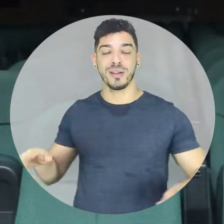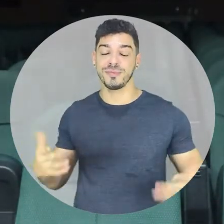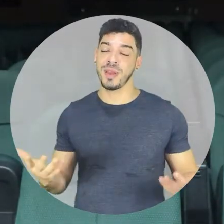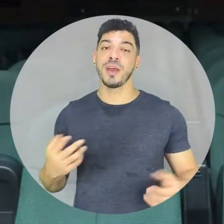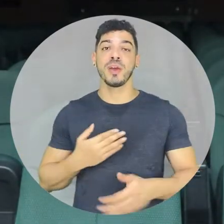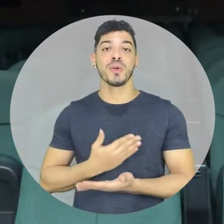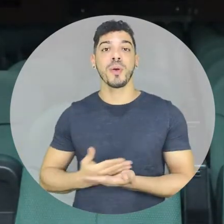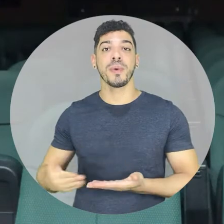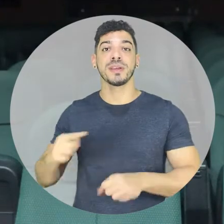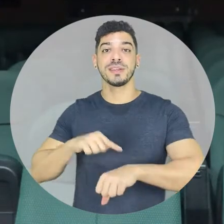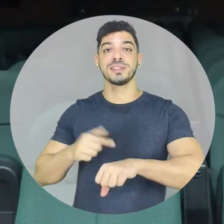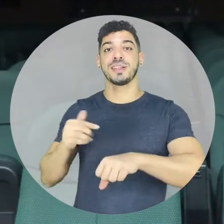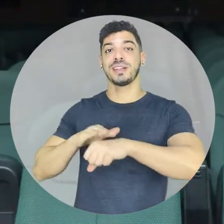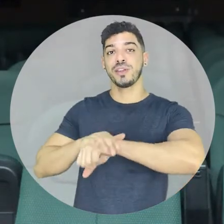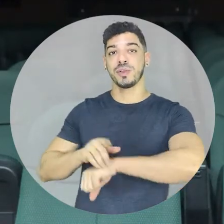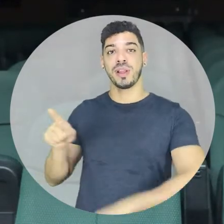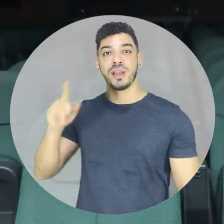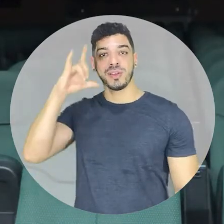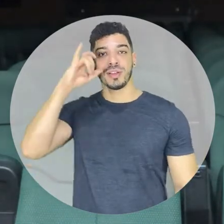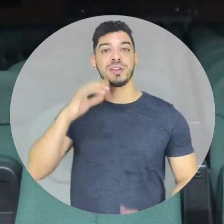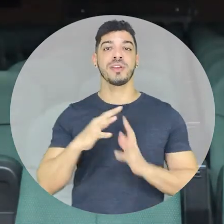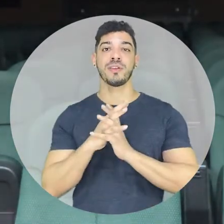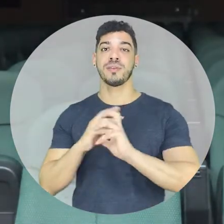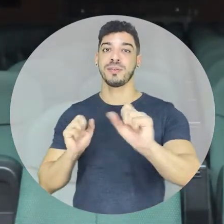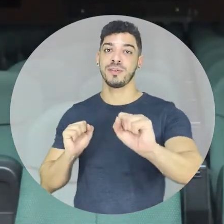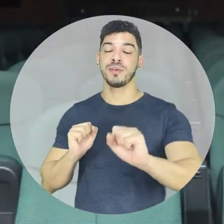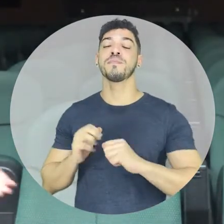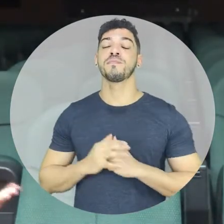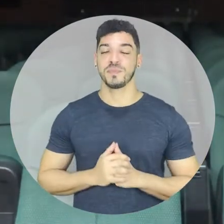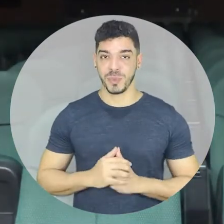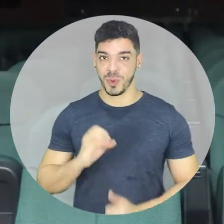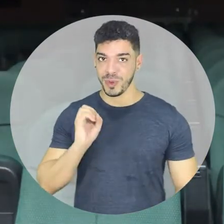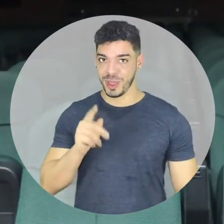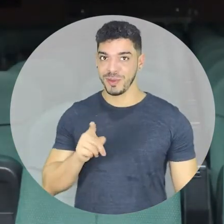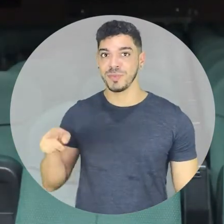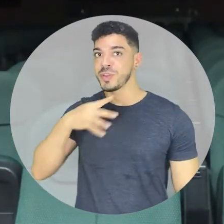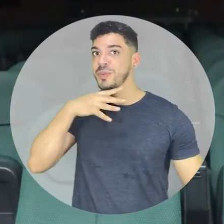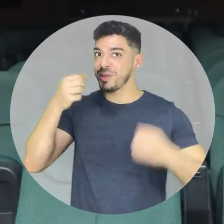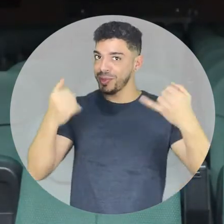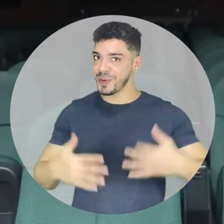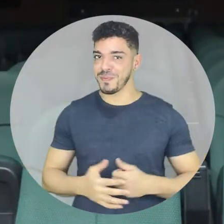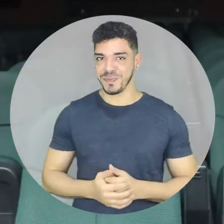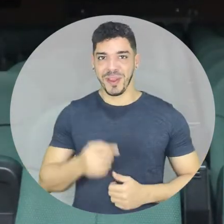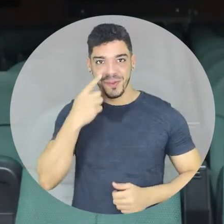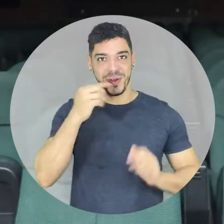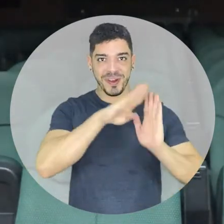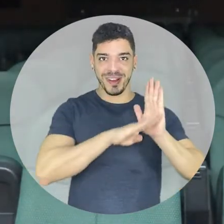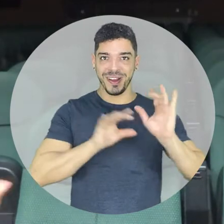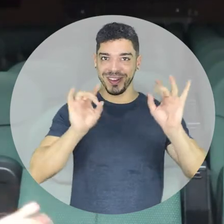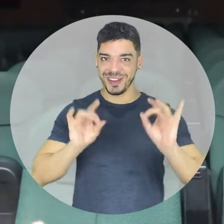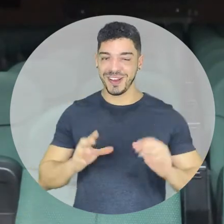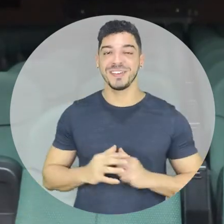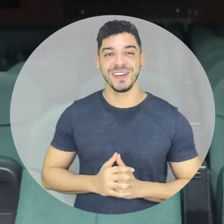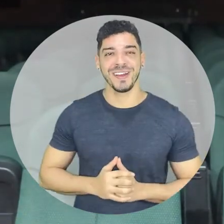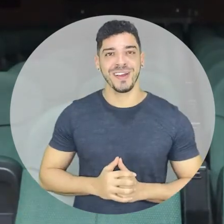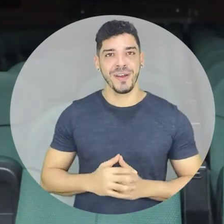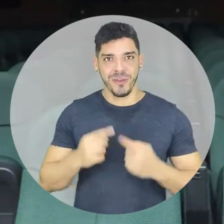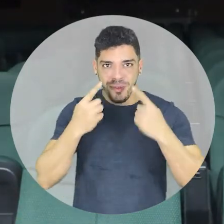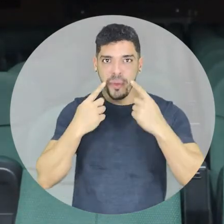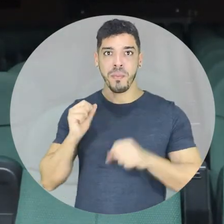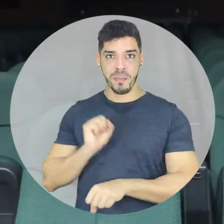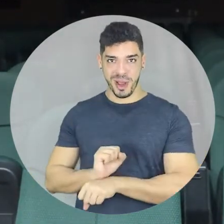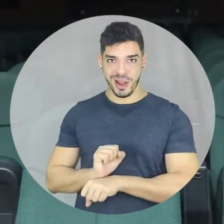É isso aí, a entrevista de Funesc começa às 7 da noite, ao vivo, no Instagram da Funesc, como Jean-Marie Mogueira já havia dito. E essa é a nossa agenda